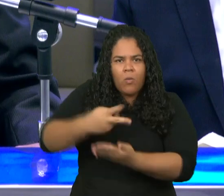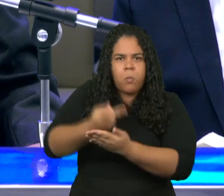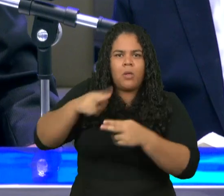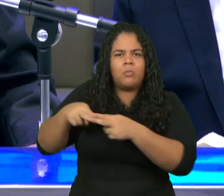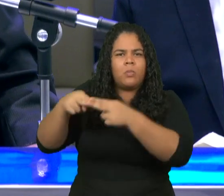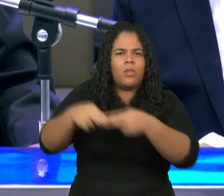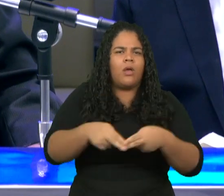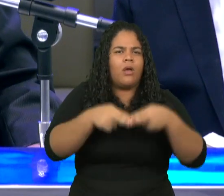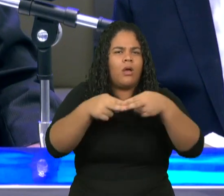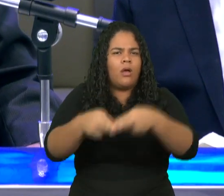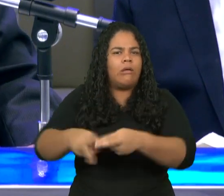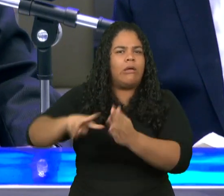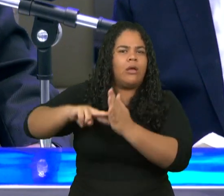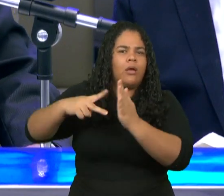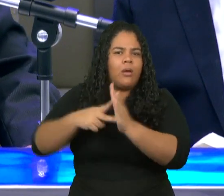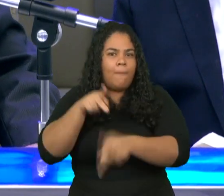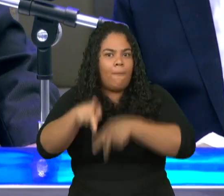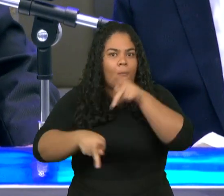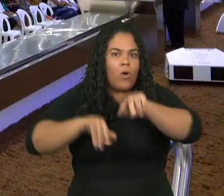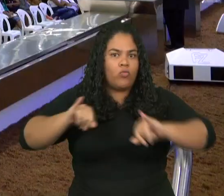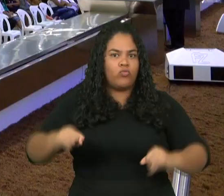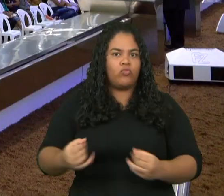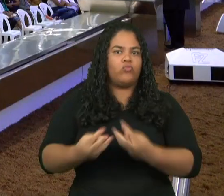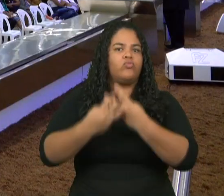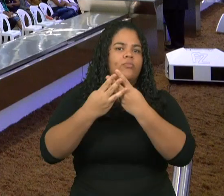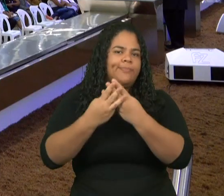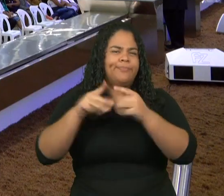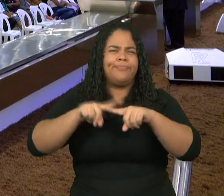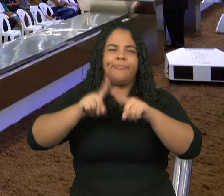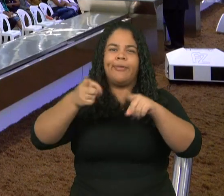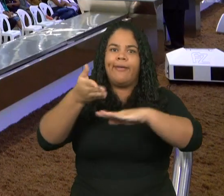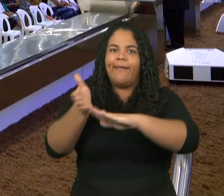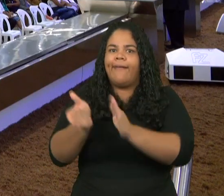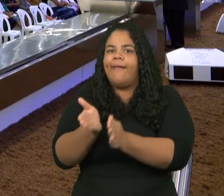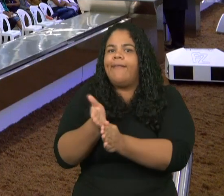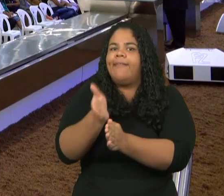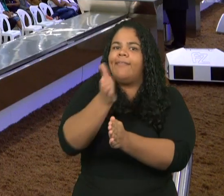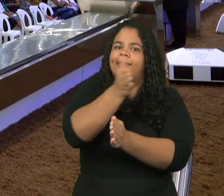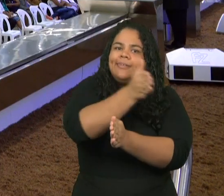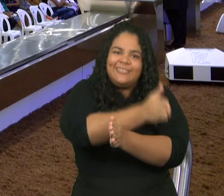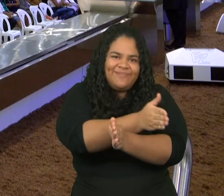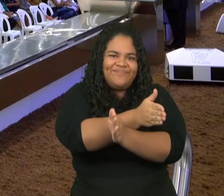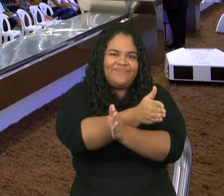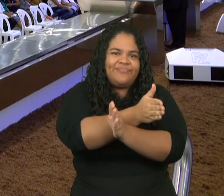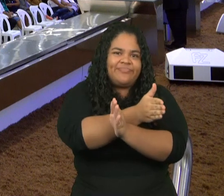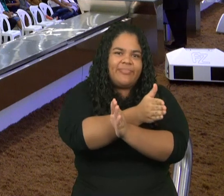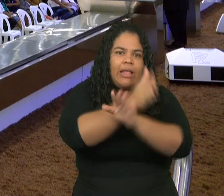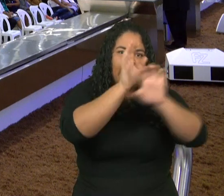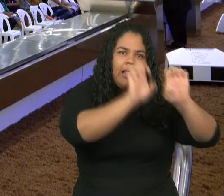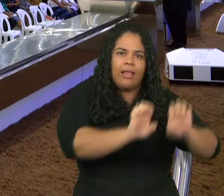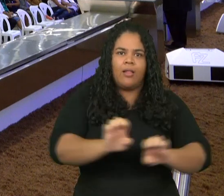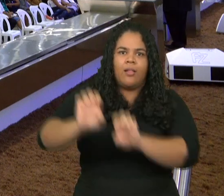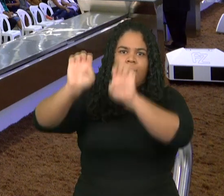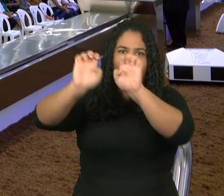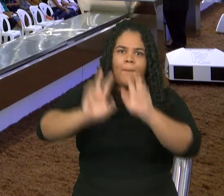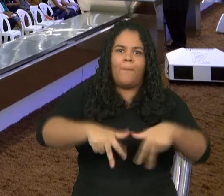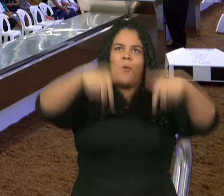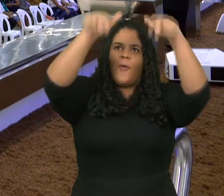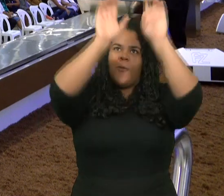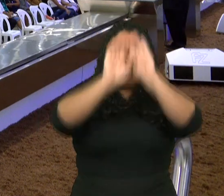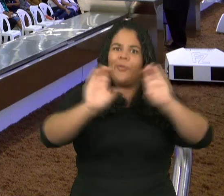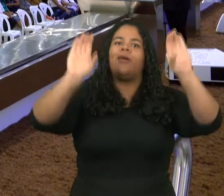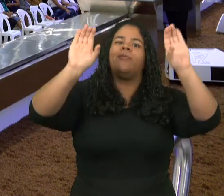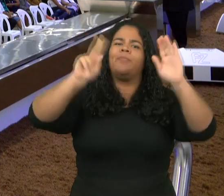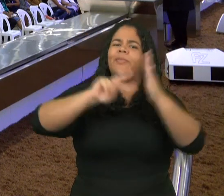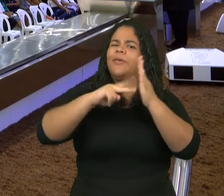arrebatada antes da grande tribulação. Amém, meus irmãos? A igreja, assim como